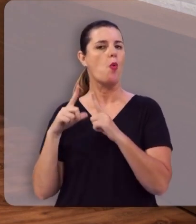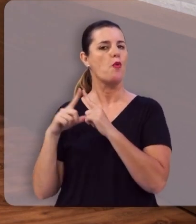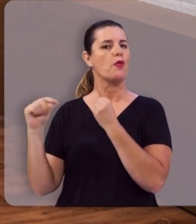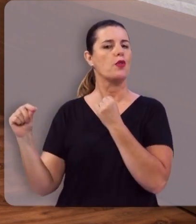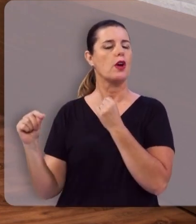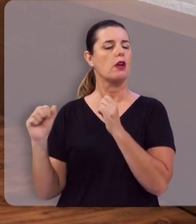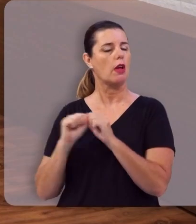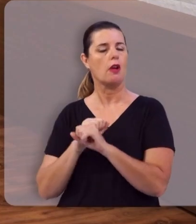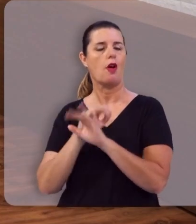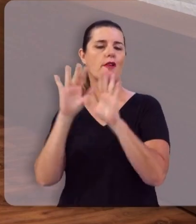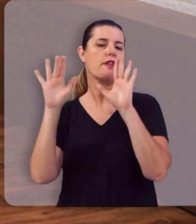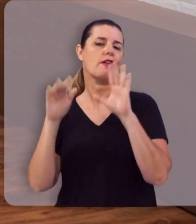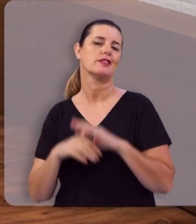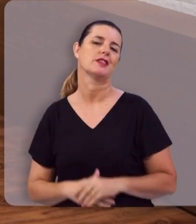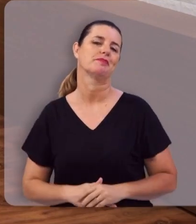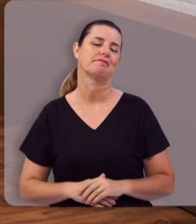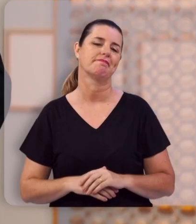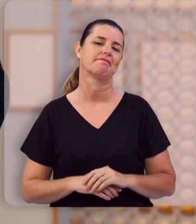e gloriosa.